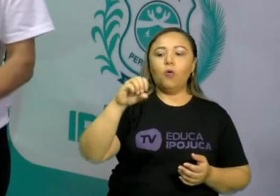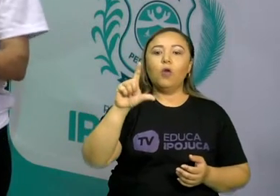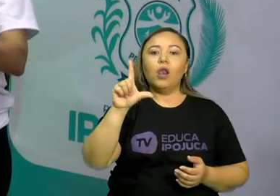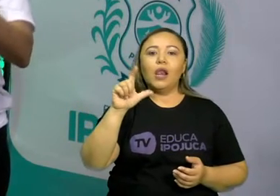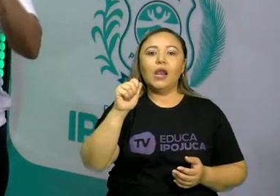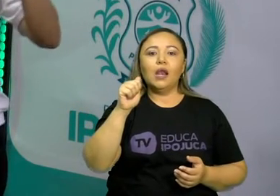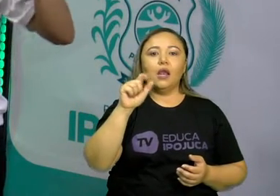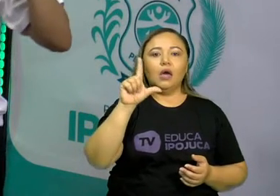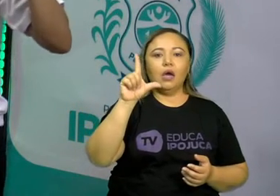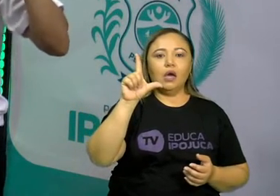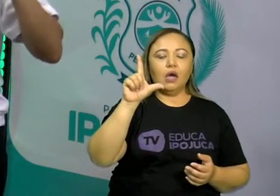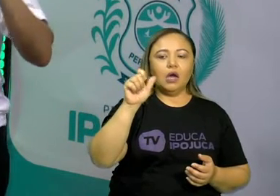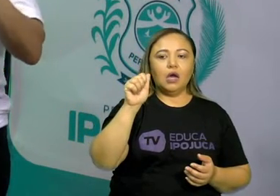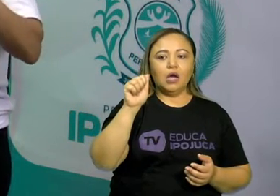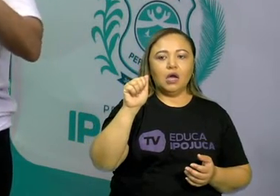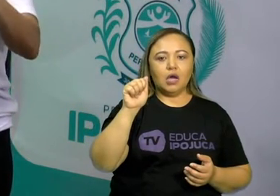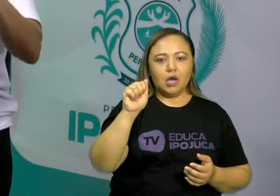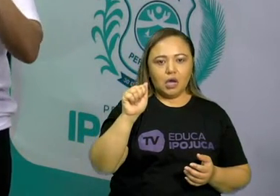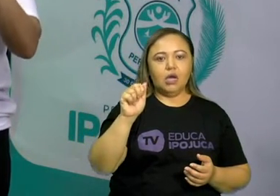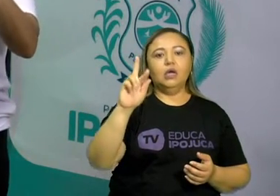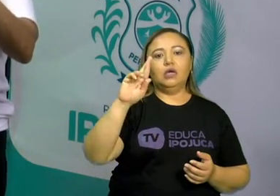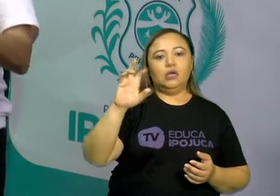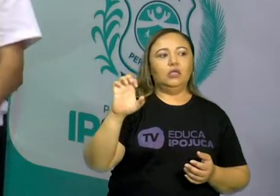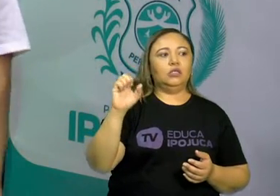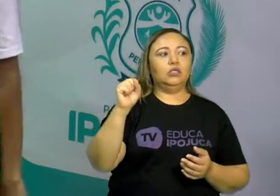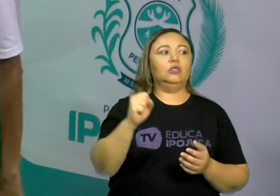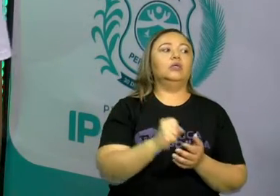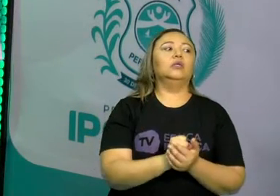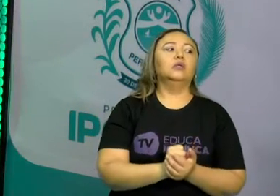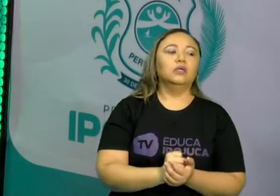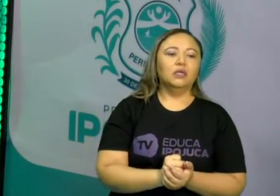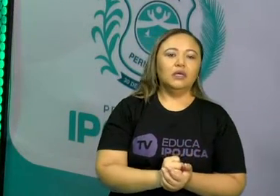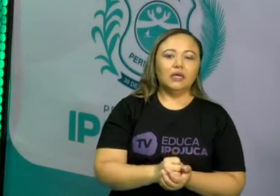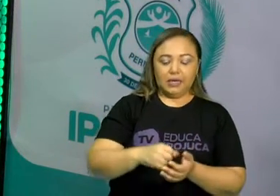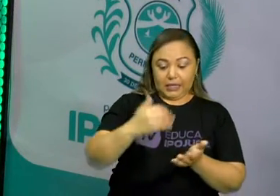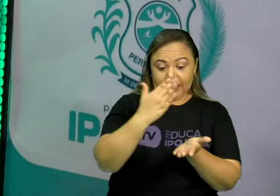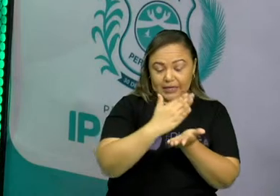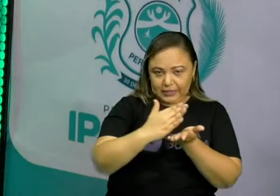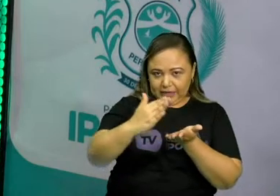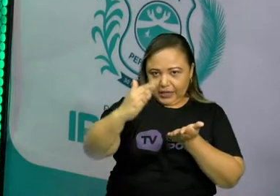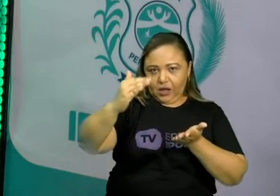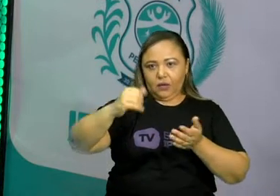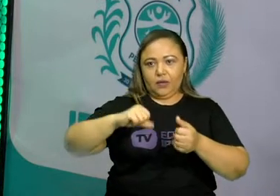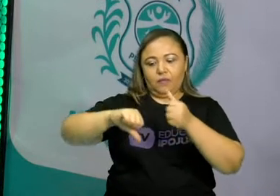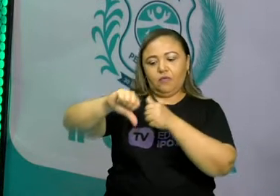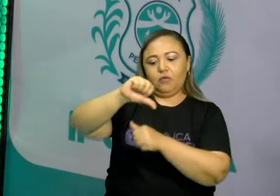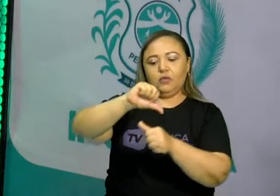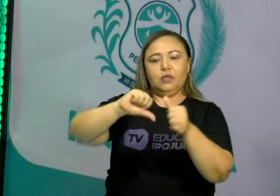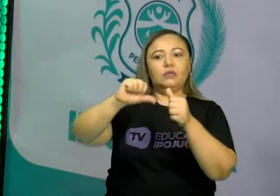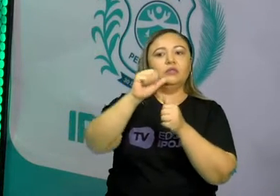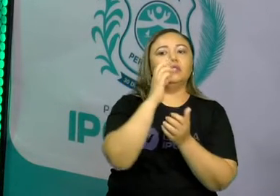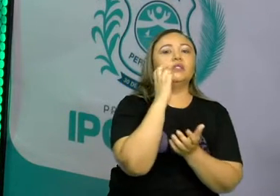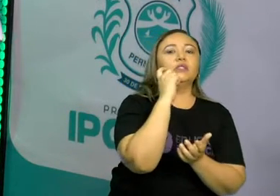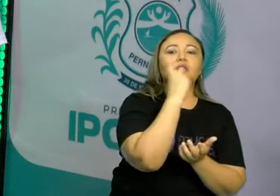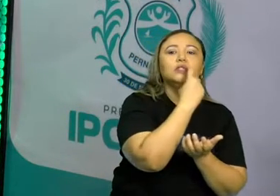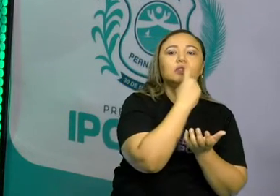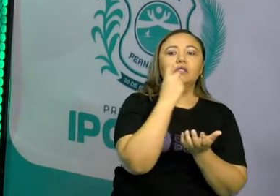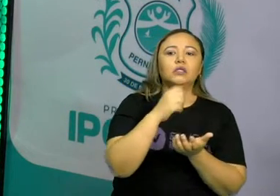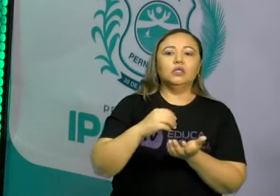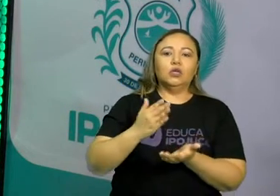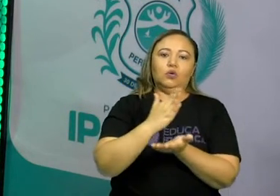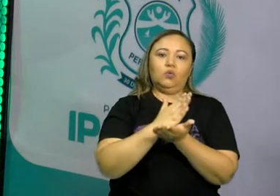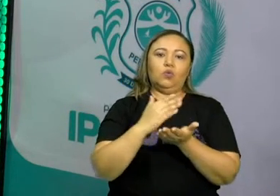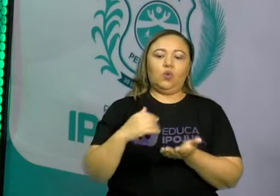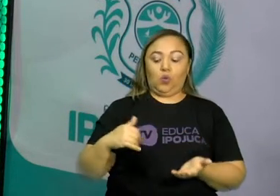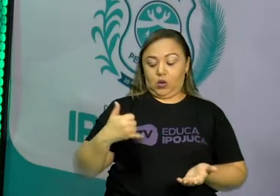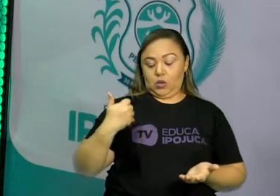justamente quando eles estão no terceiro ano. Os dentes diferentes que nós temos são